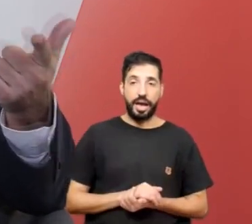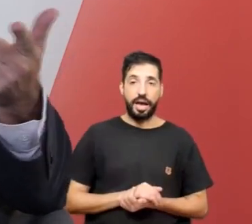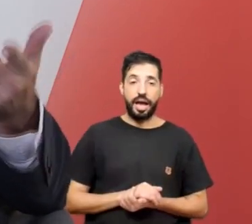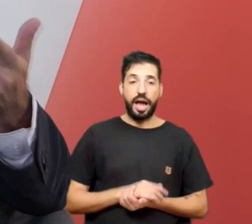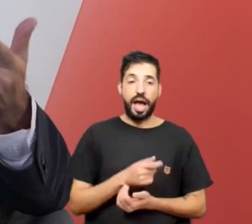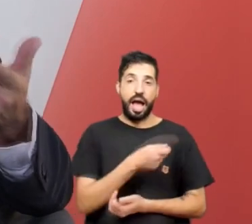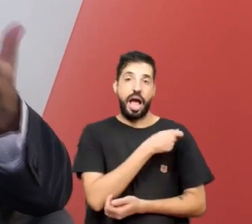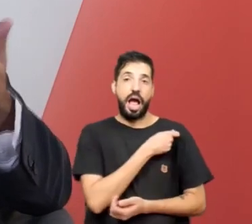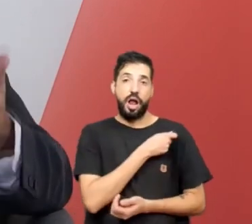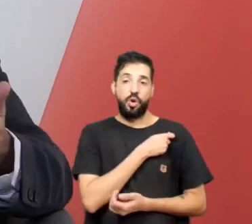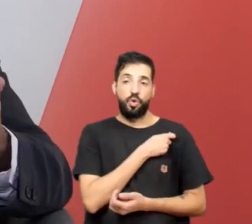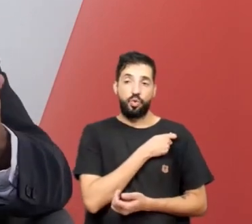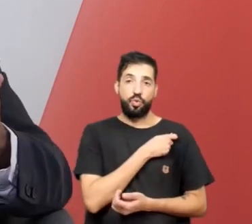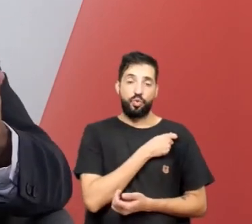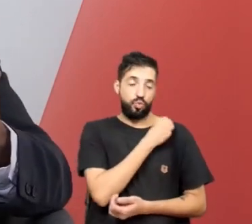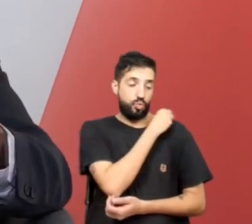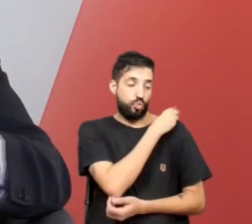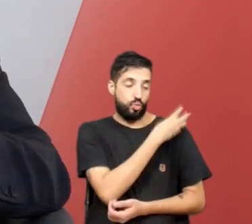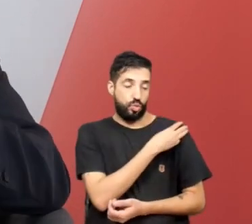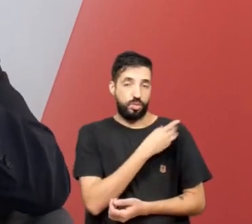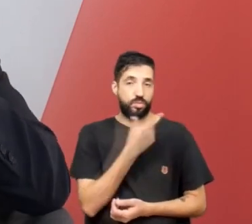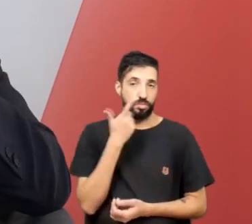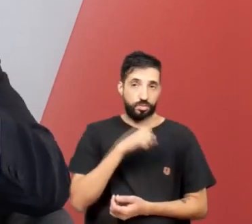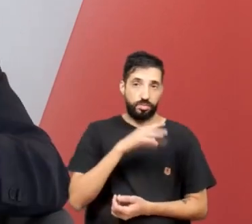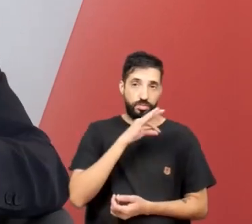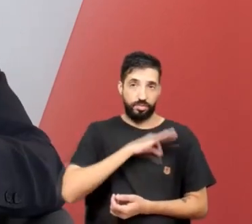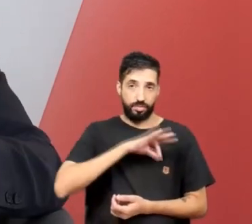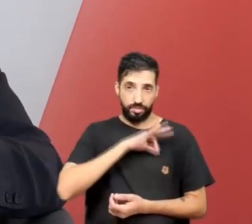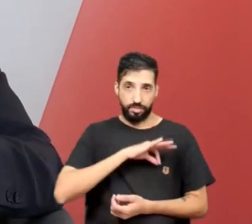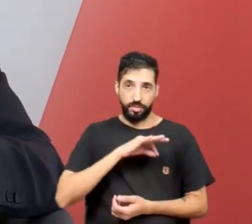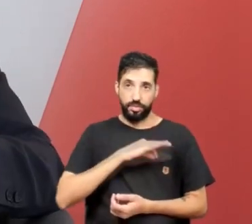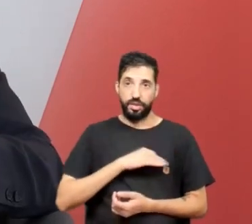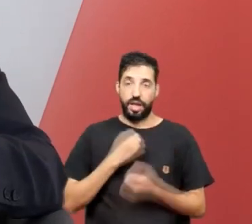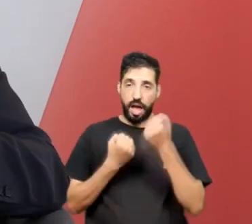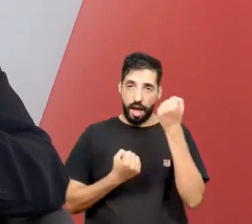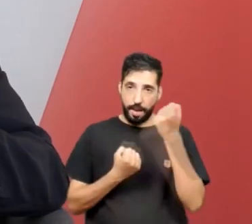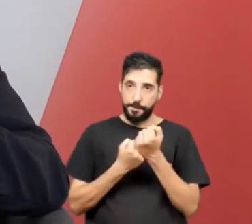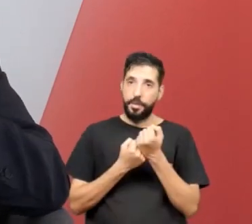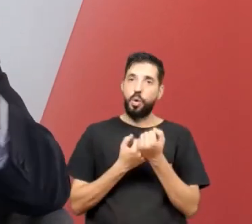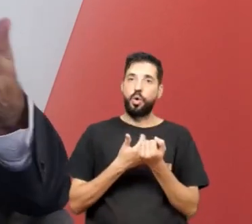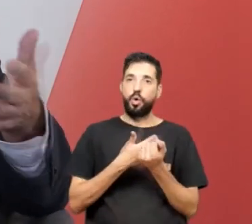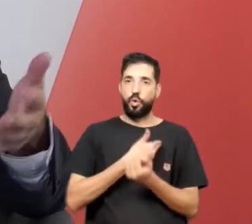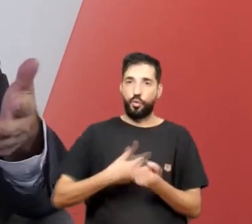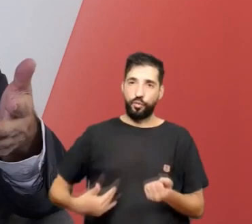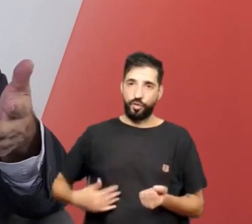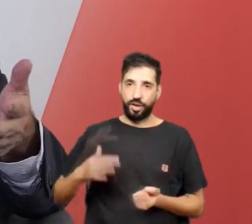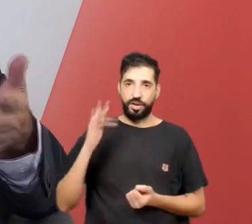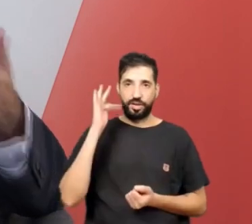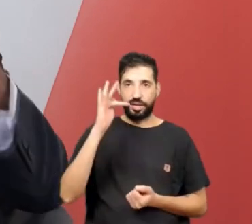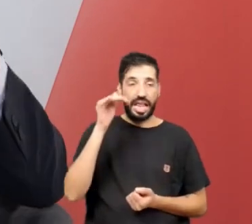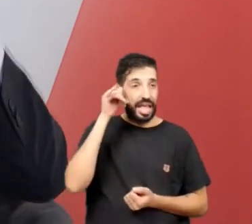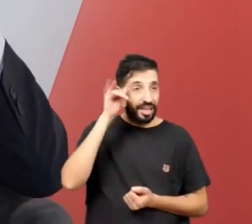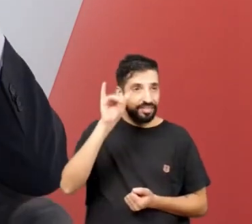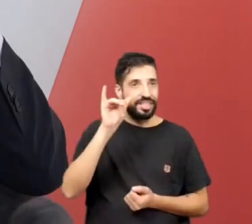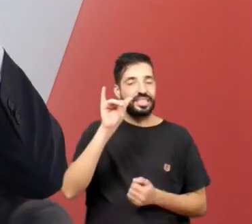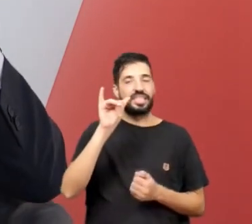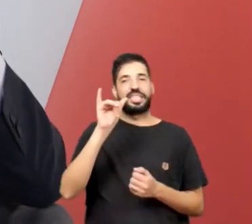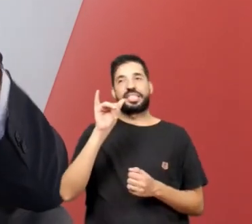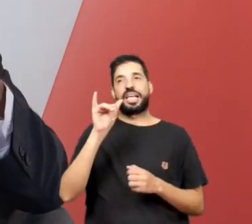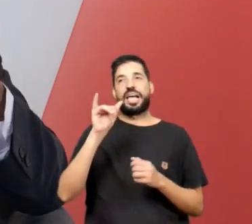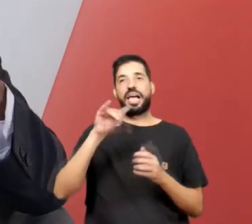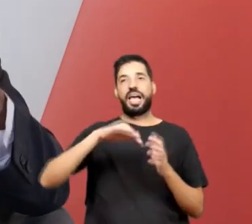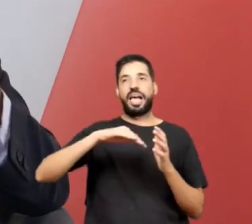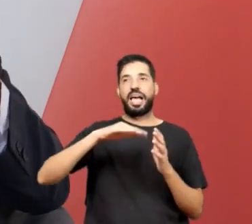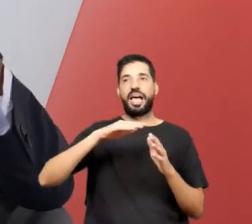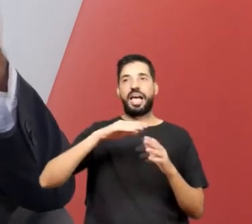Os alunos do ensino médio, que vão receber o apoio do governo federal para não deixarem o ensino médio. 500